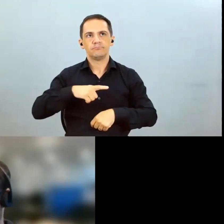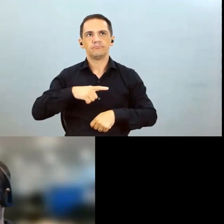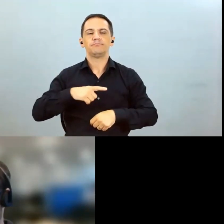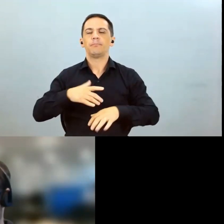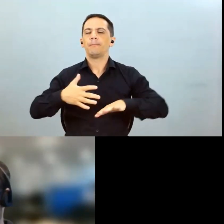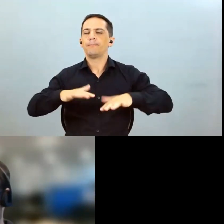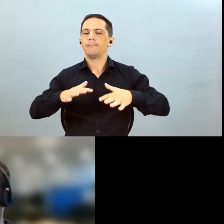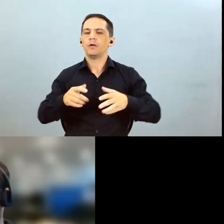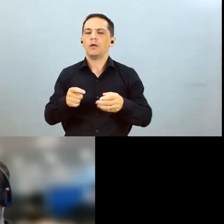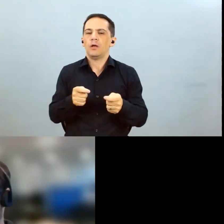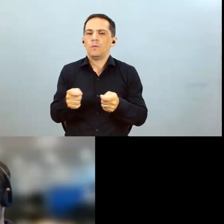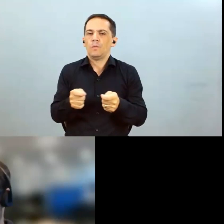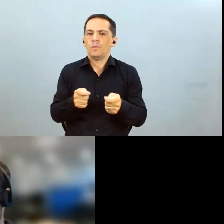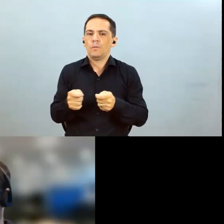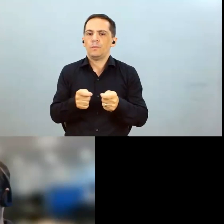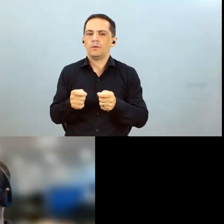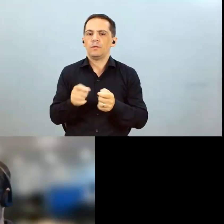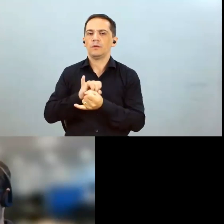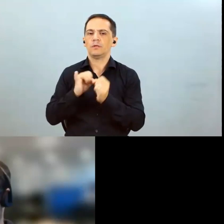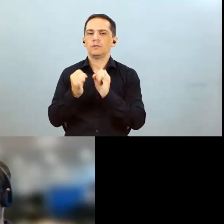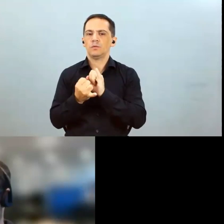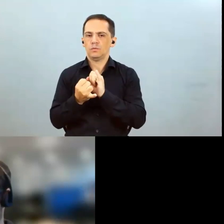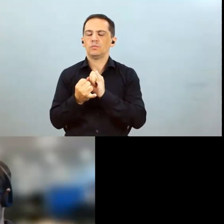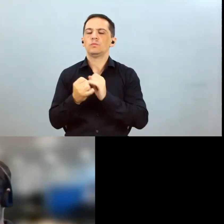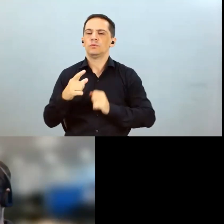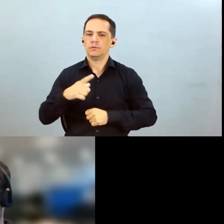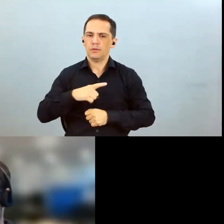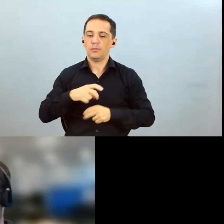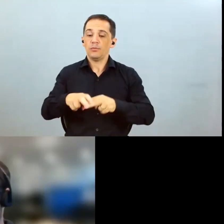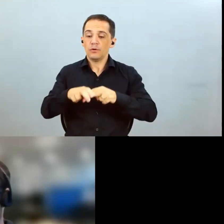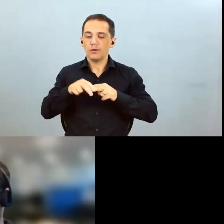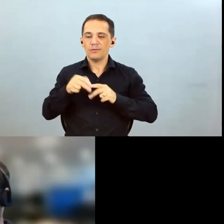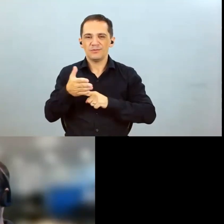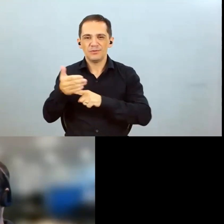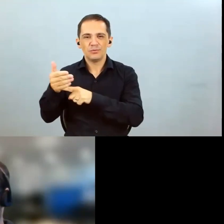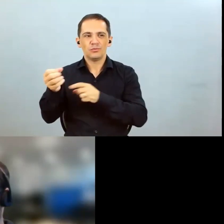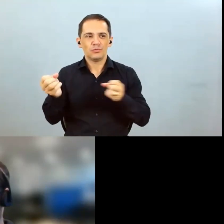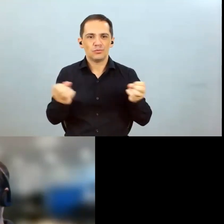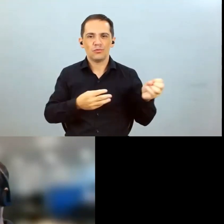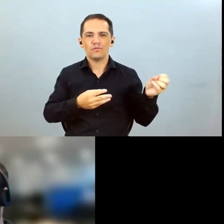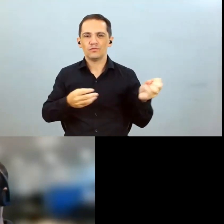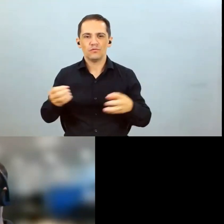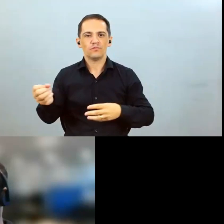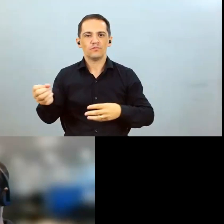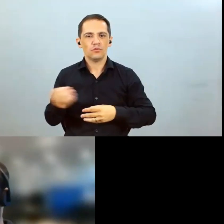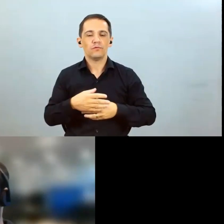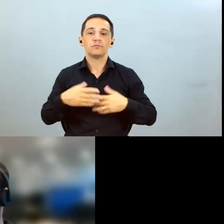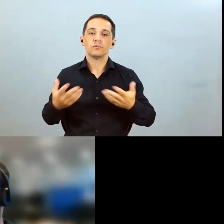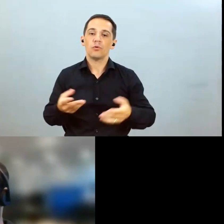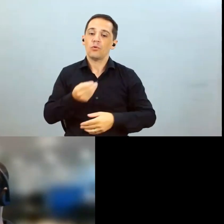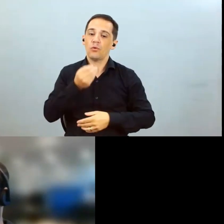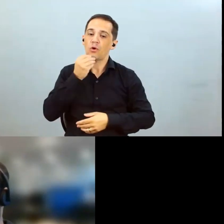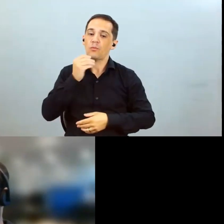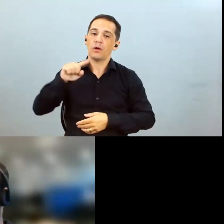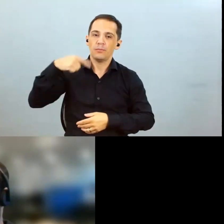em insumos em função do uso dessas tecnologias obviamente então que para a próxima safra e como